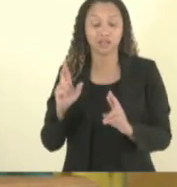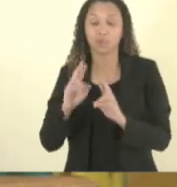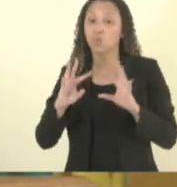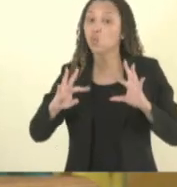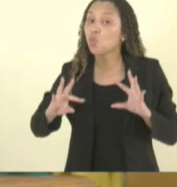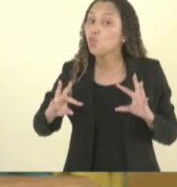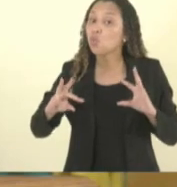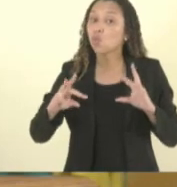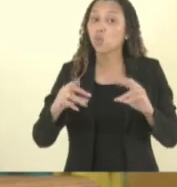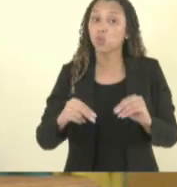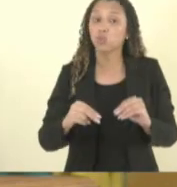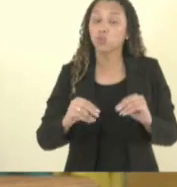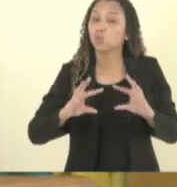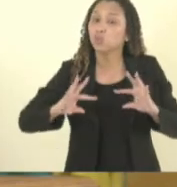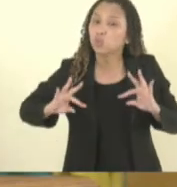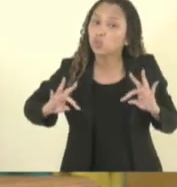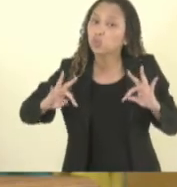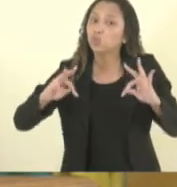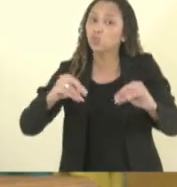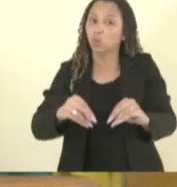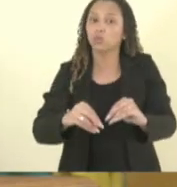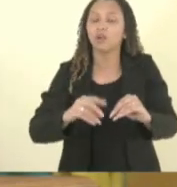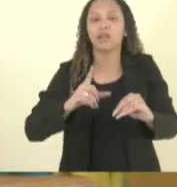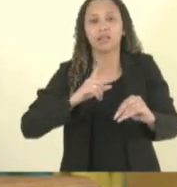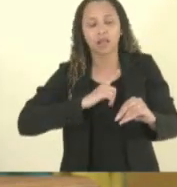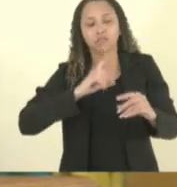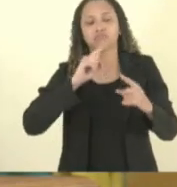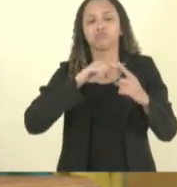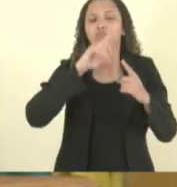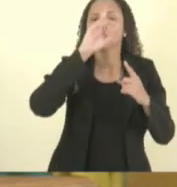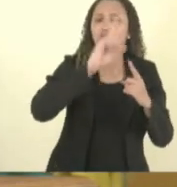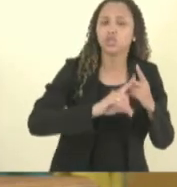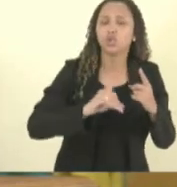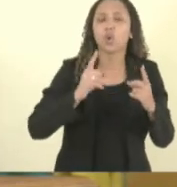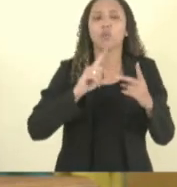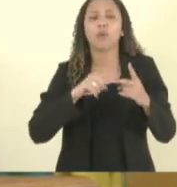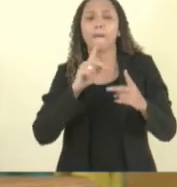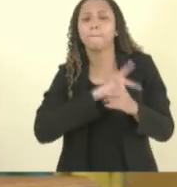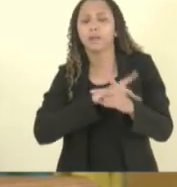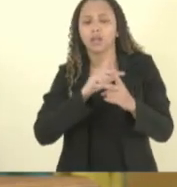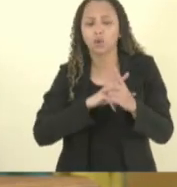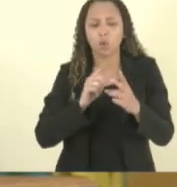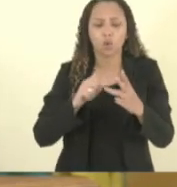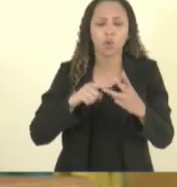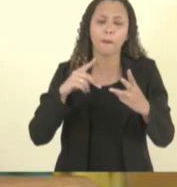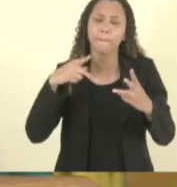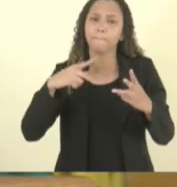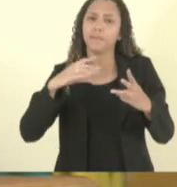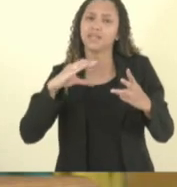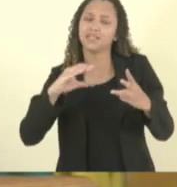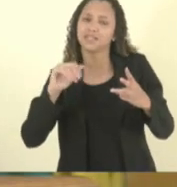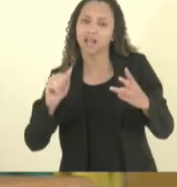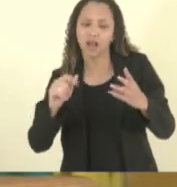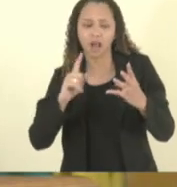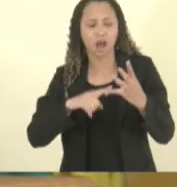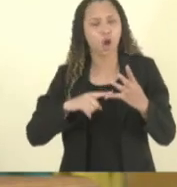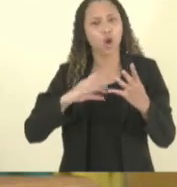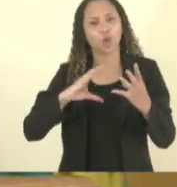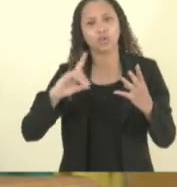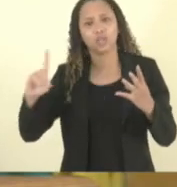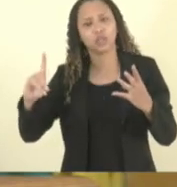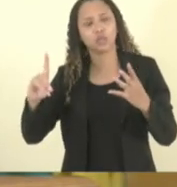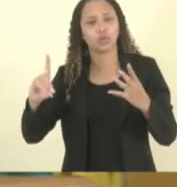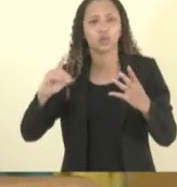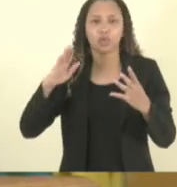eu digo todos diretor pedagogo PCA professor coordenador de turno inclusive